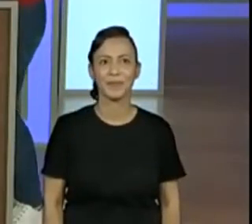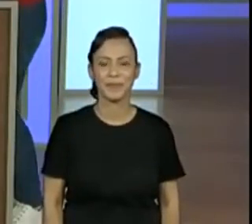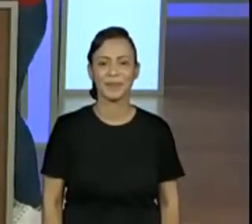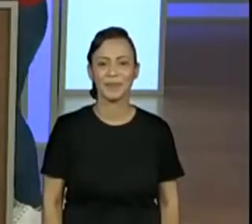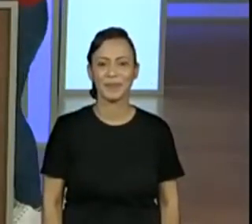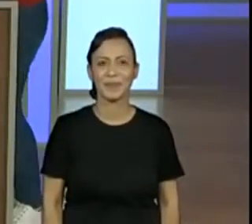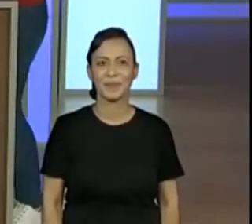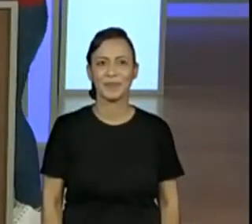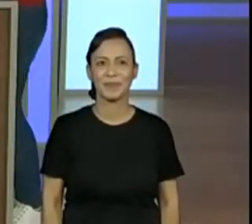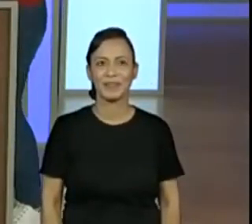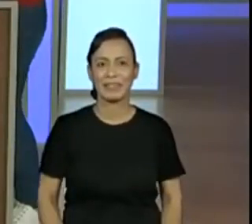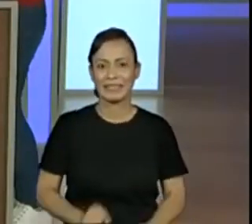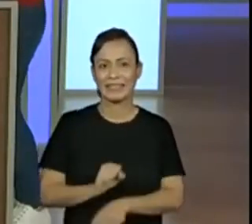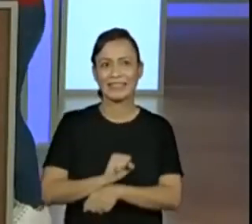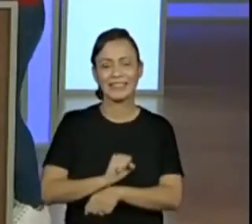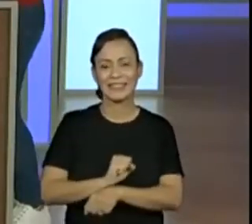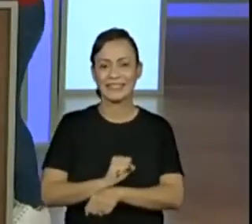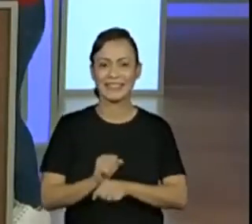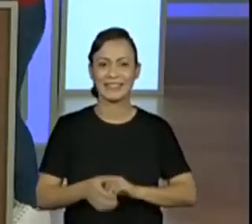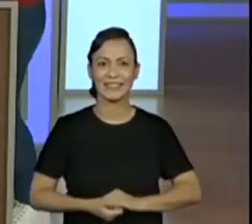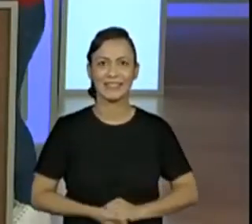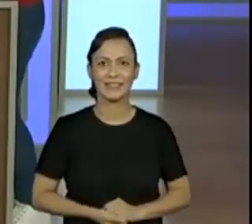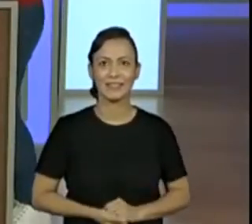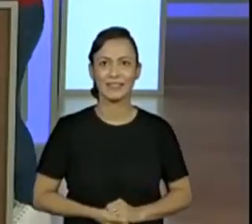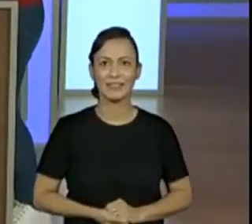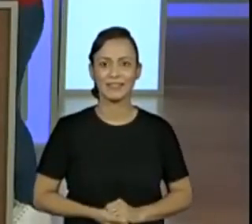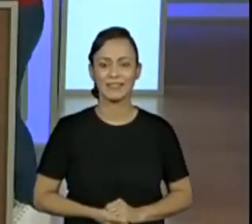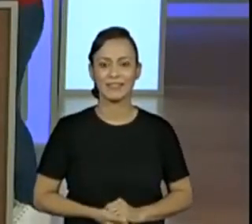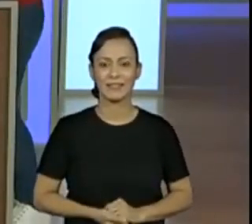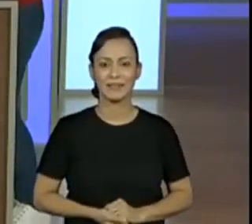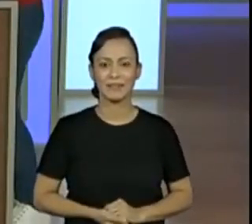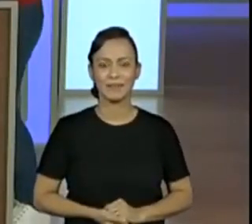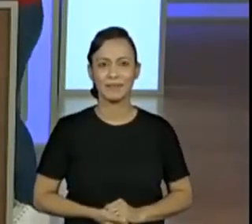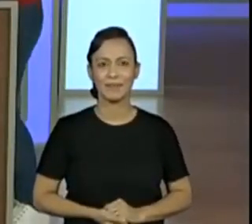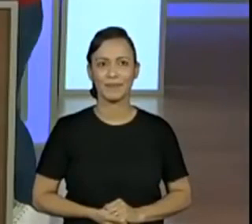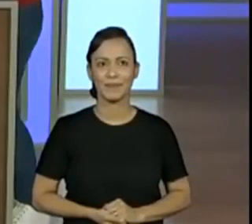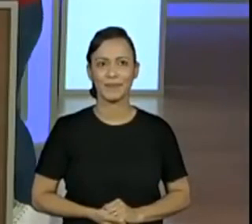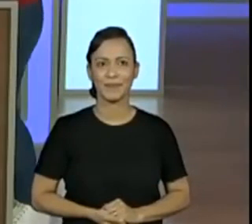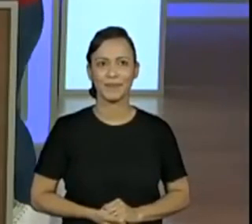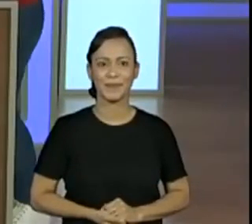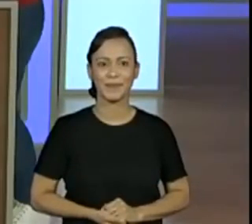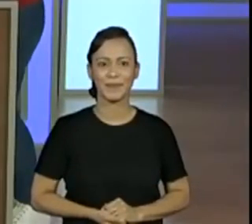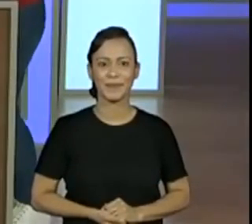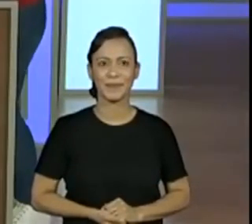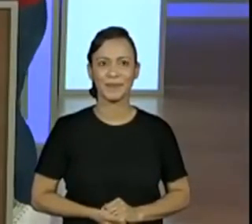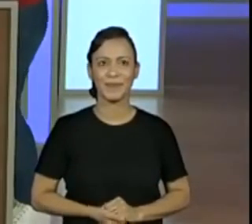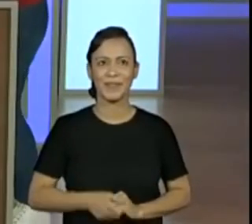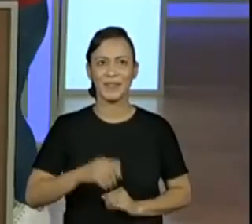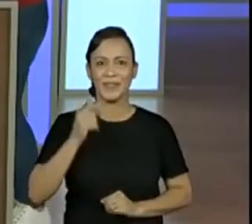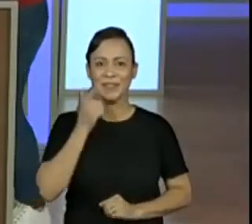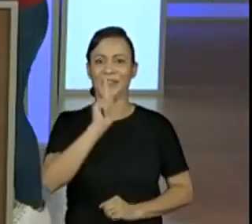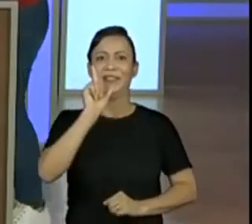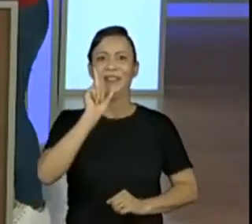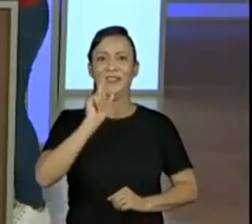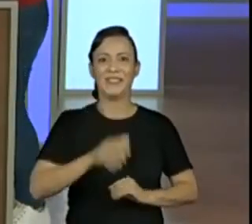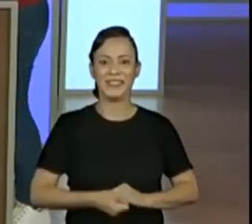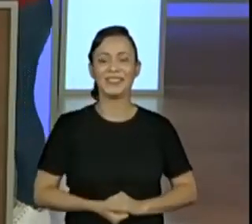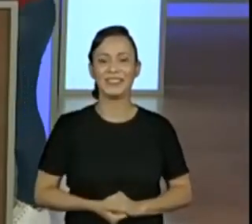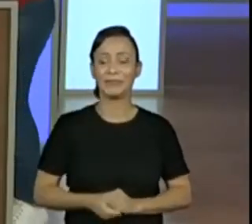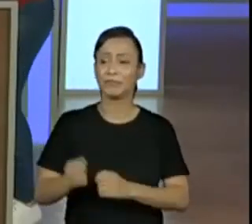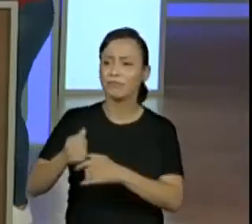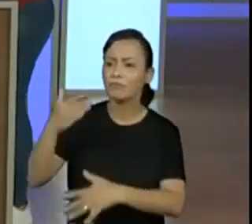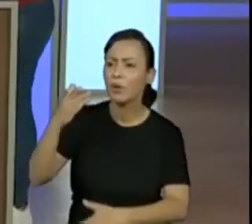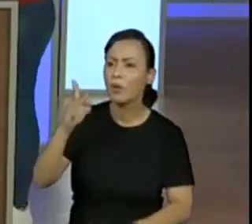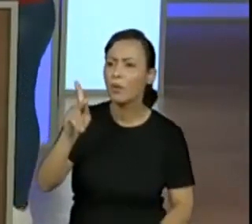Que bom, que bom. A caneta, mas peraí, peraí, peraí. Agora eu vou mudar de cor. O Pedro Gabriel